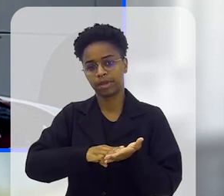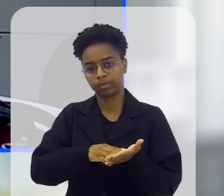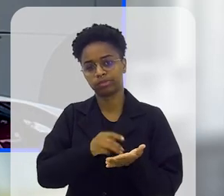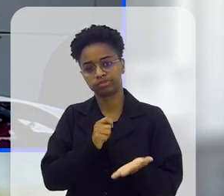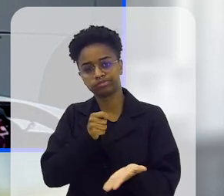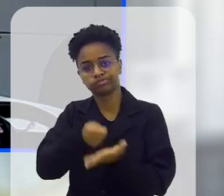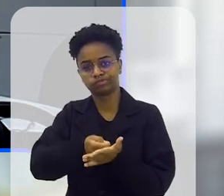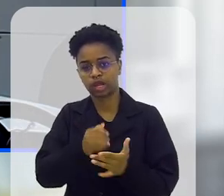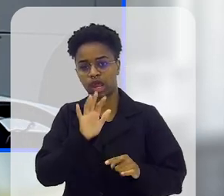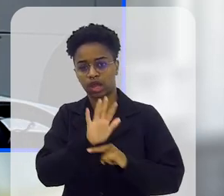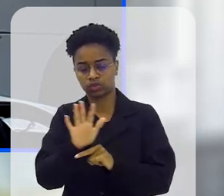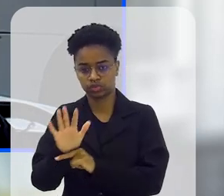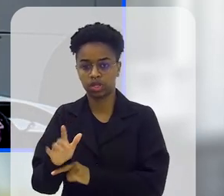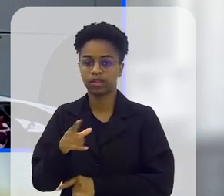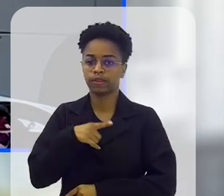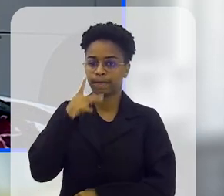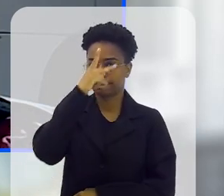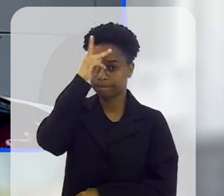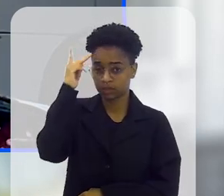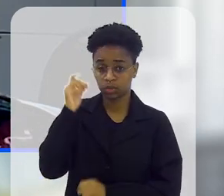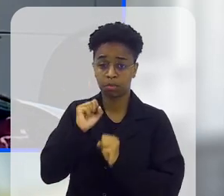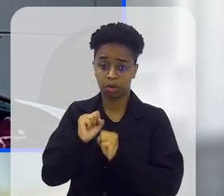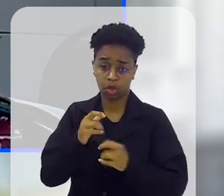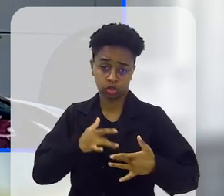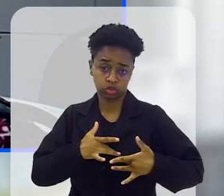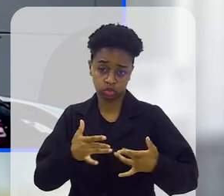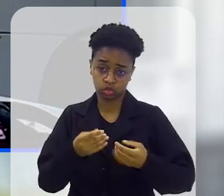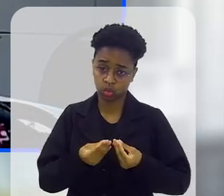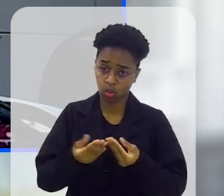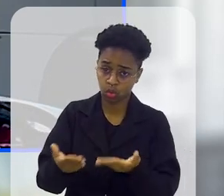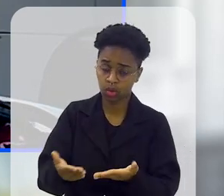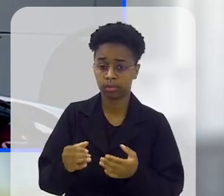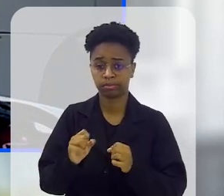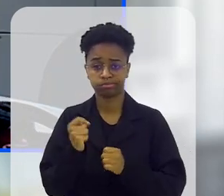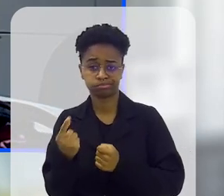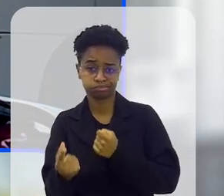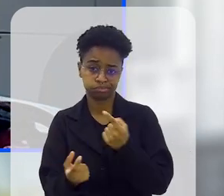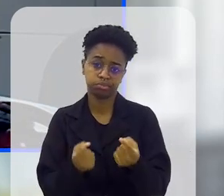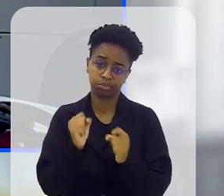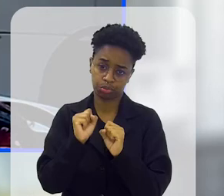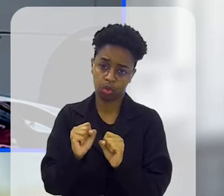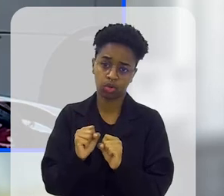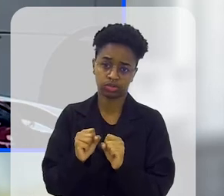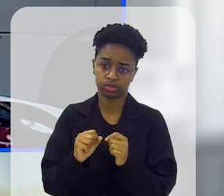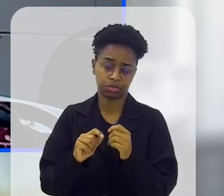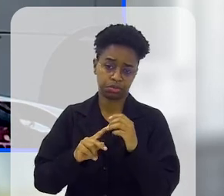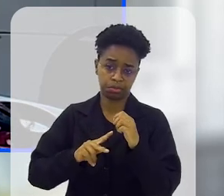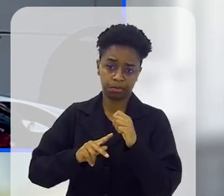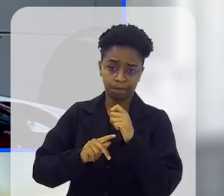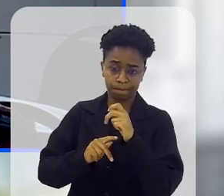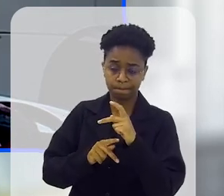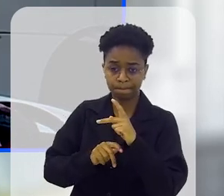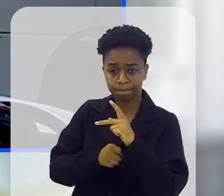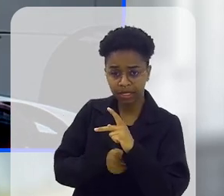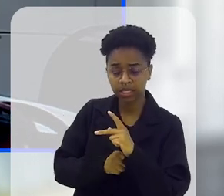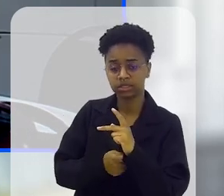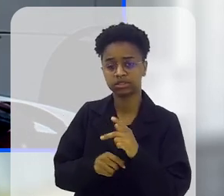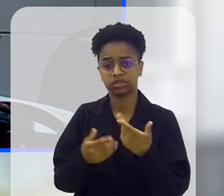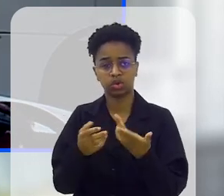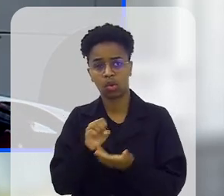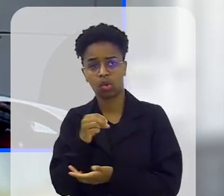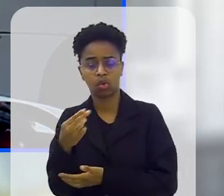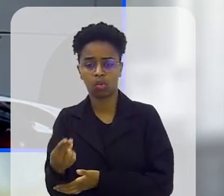contribuintes, pessoas que podem fazer doações esporádicas, através de Pix, nós